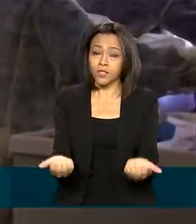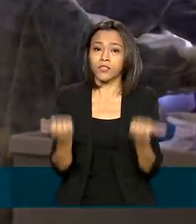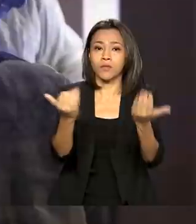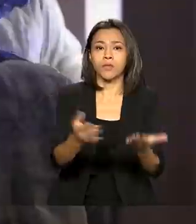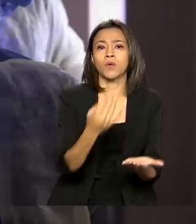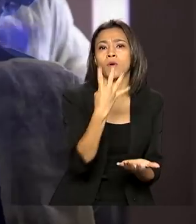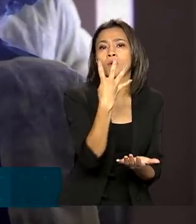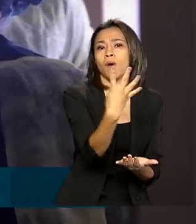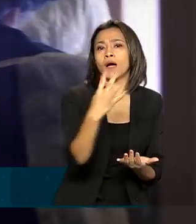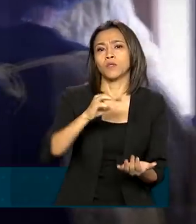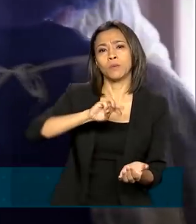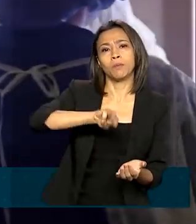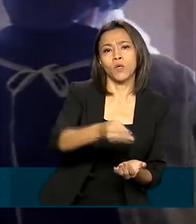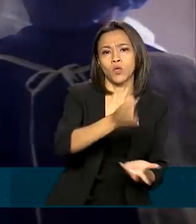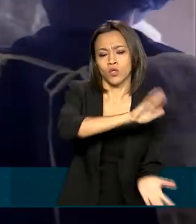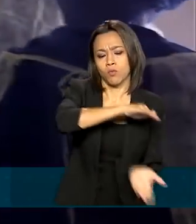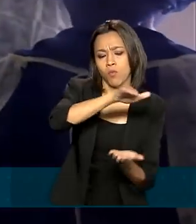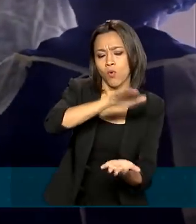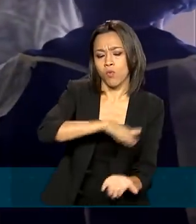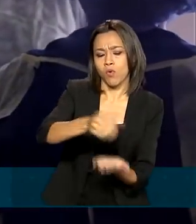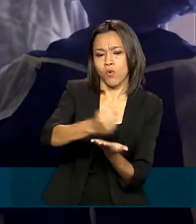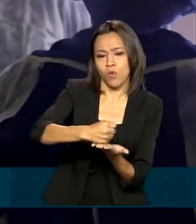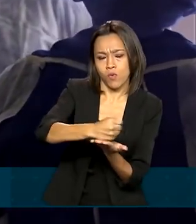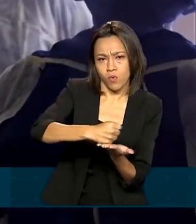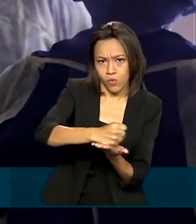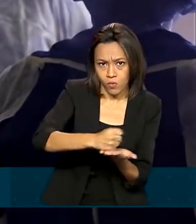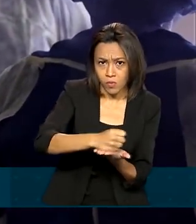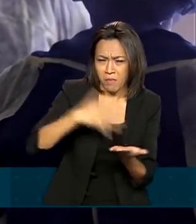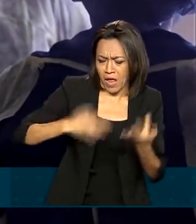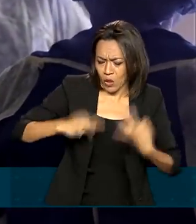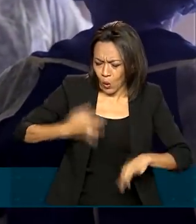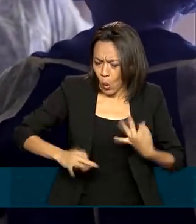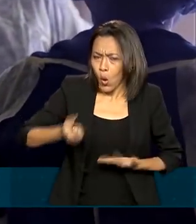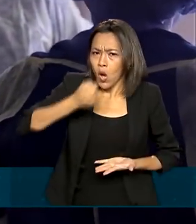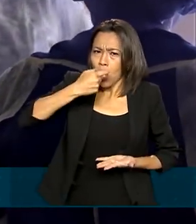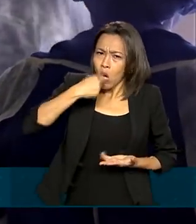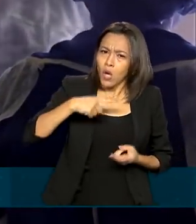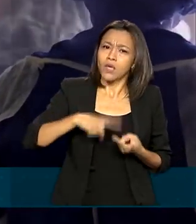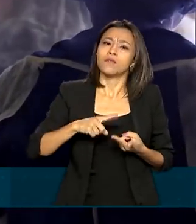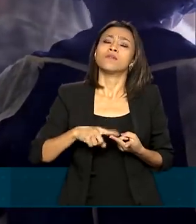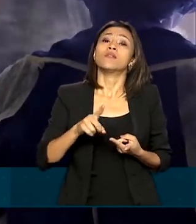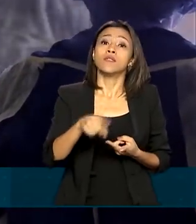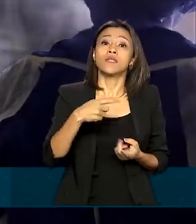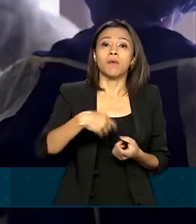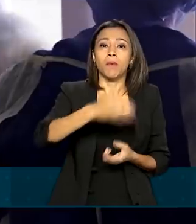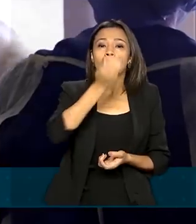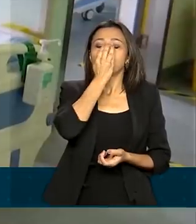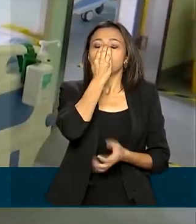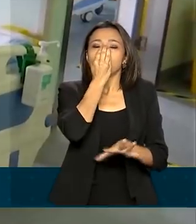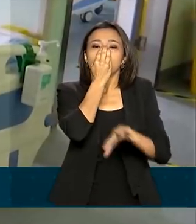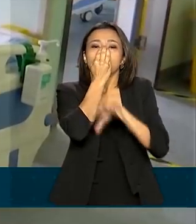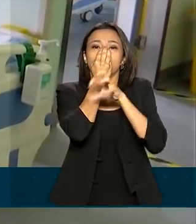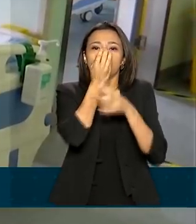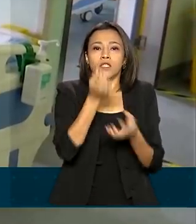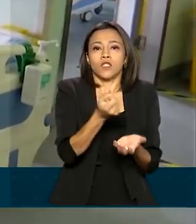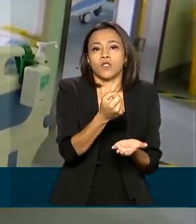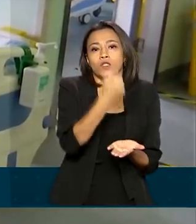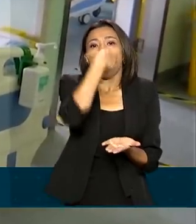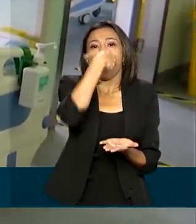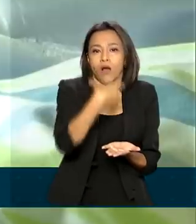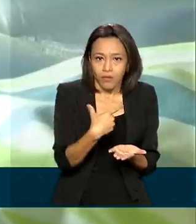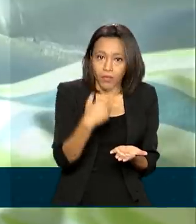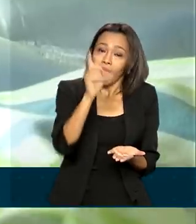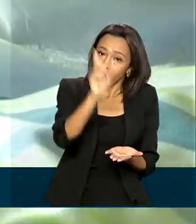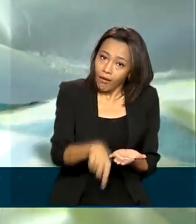milhões de unidades de medicamentos como sedativos e analgésicos necessários nesse procedimento em todas as regiões do país,